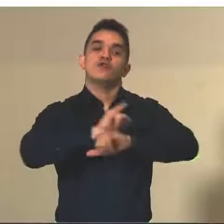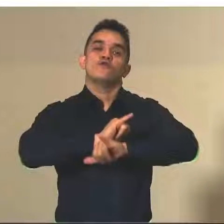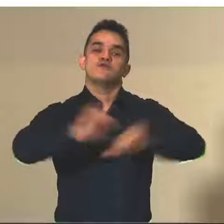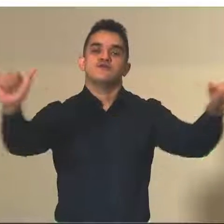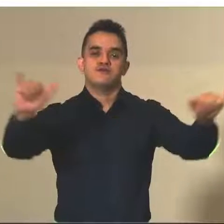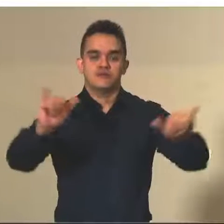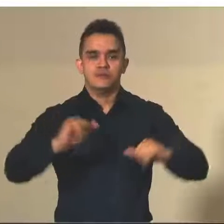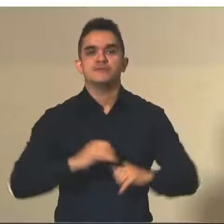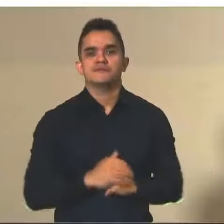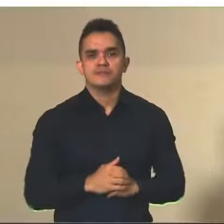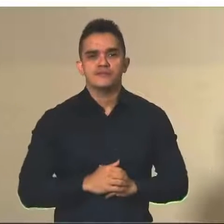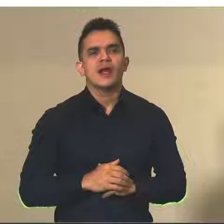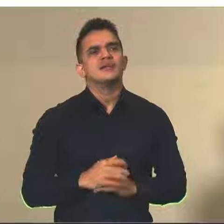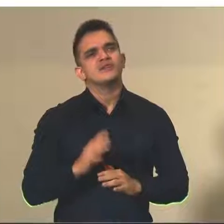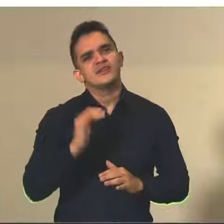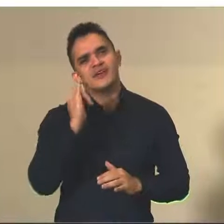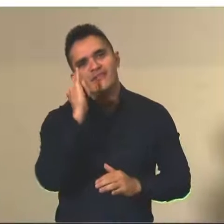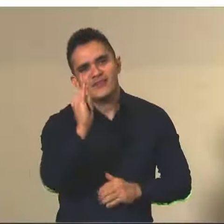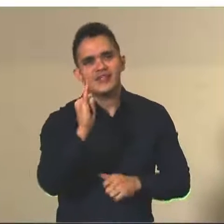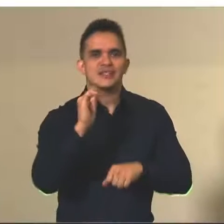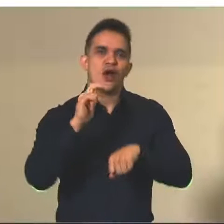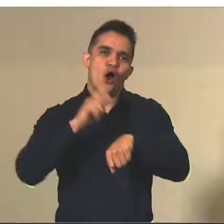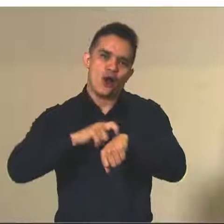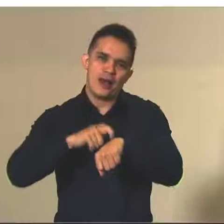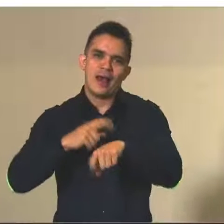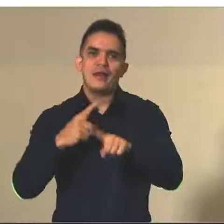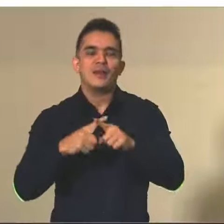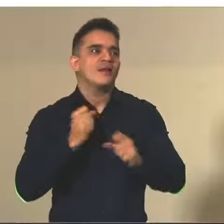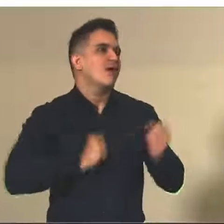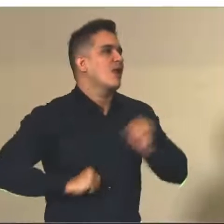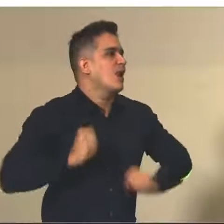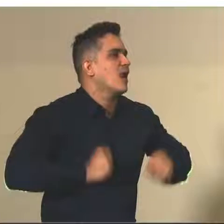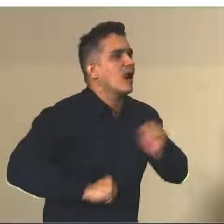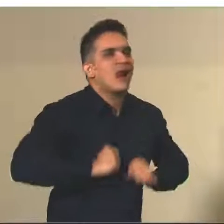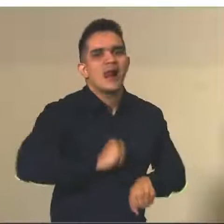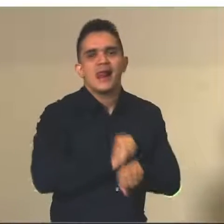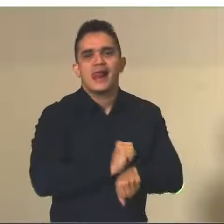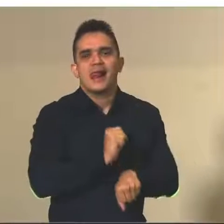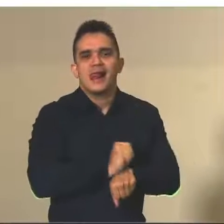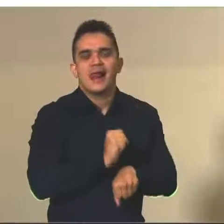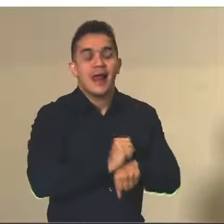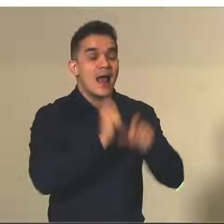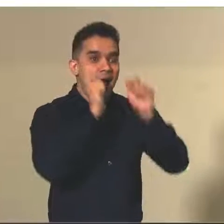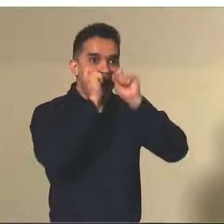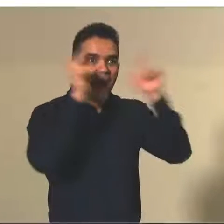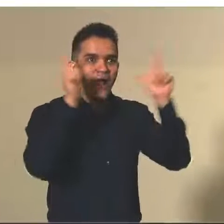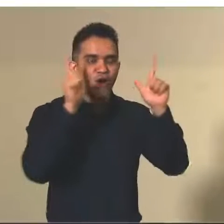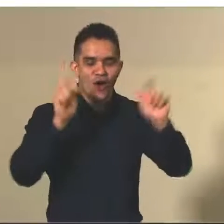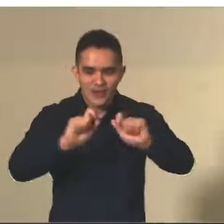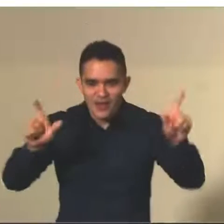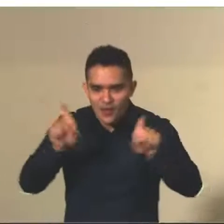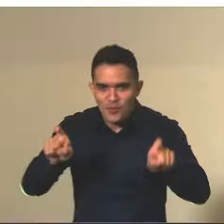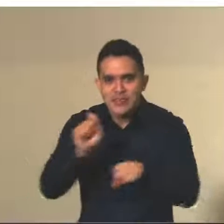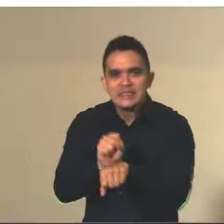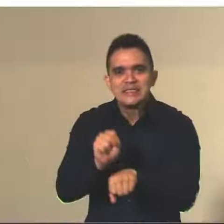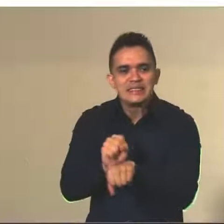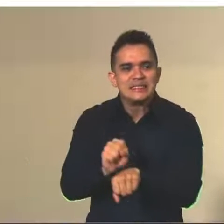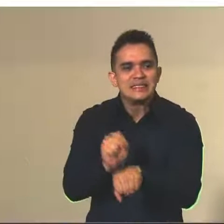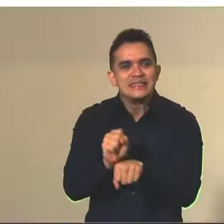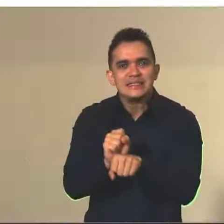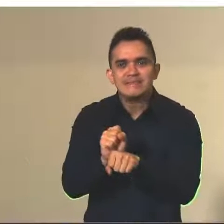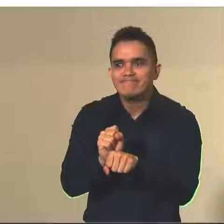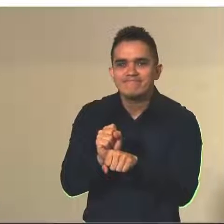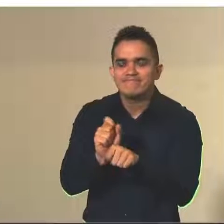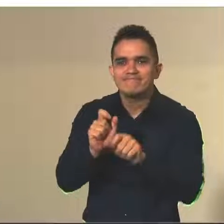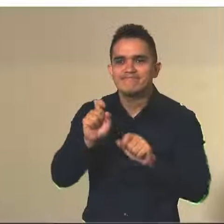o horário para que os estudantes também não fiquem naquela ansiedade, né, que muitos já acordam, já vão para o computador para ficar